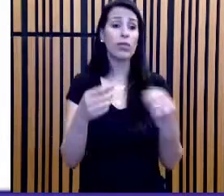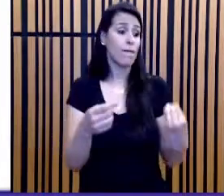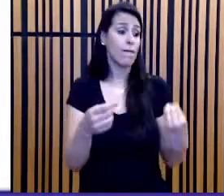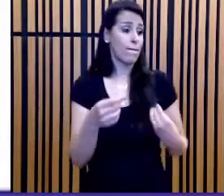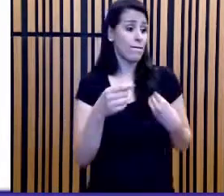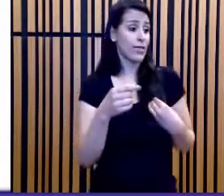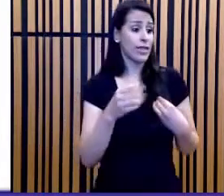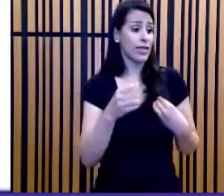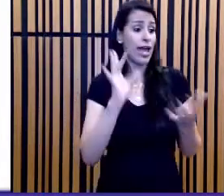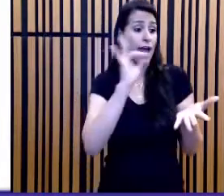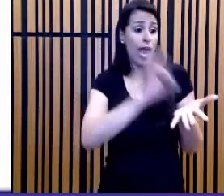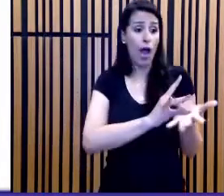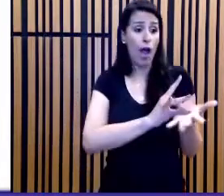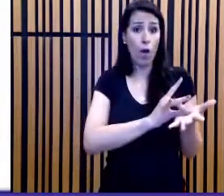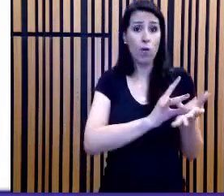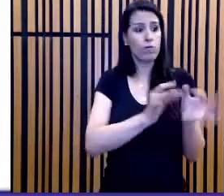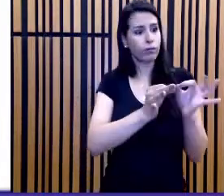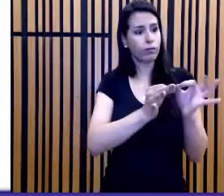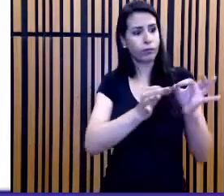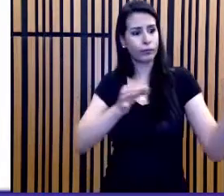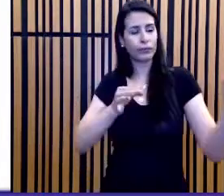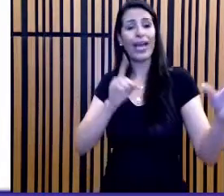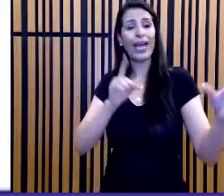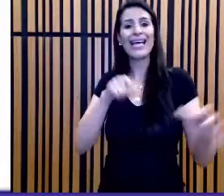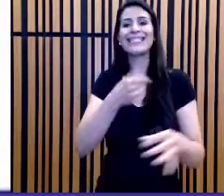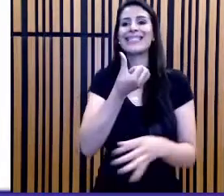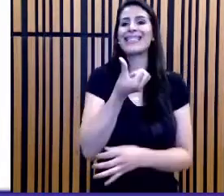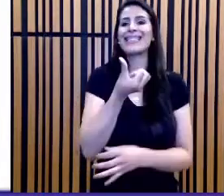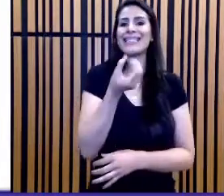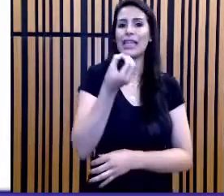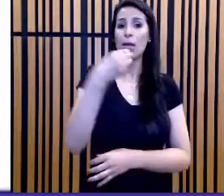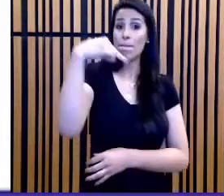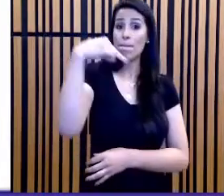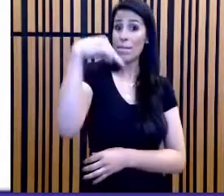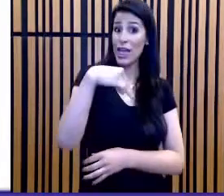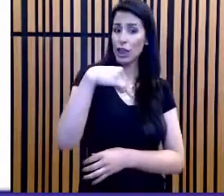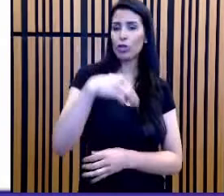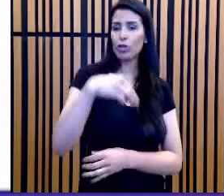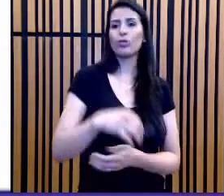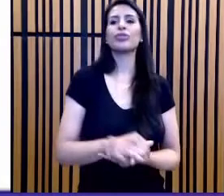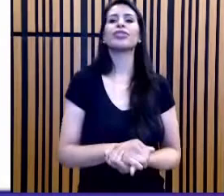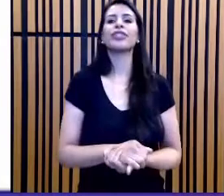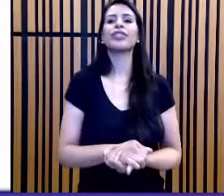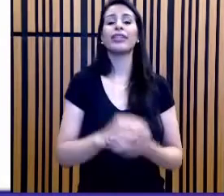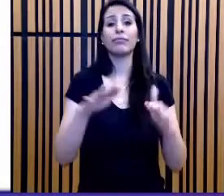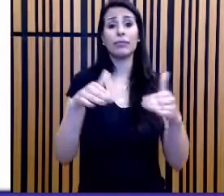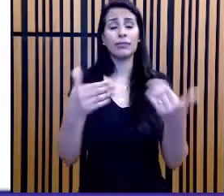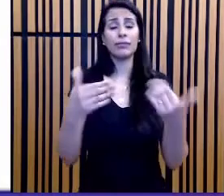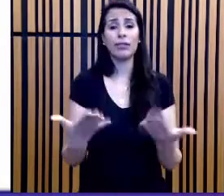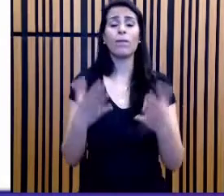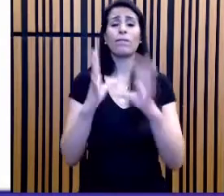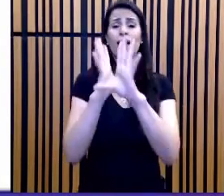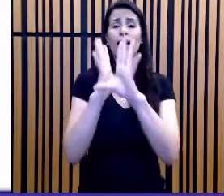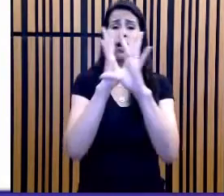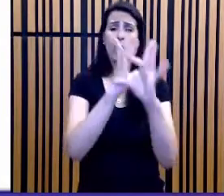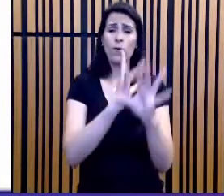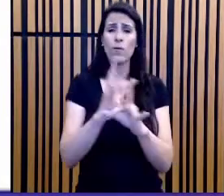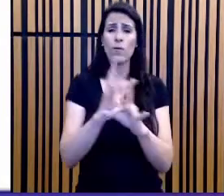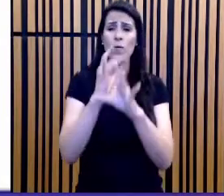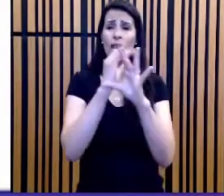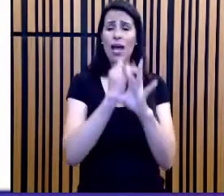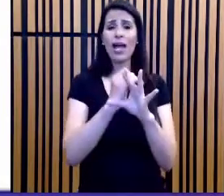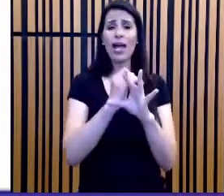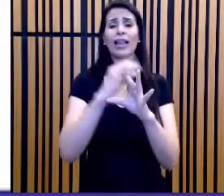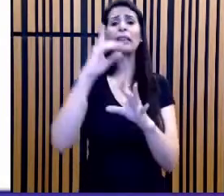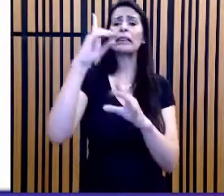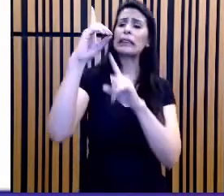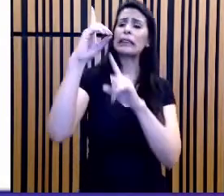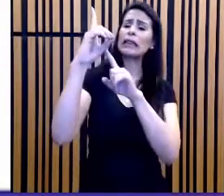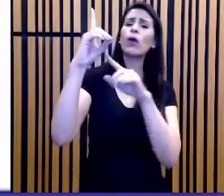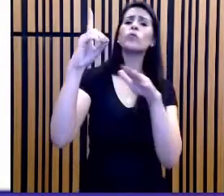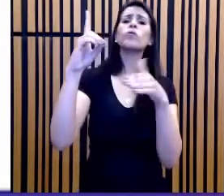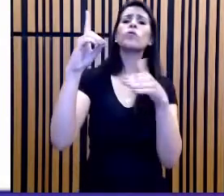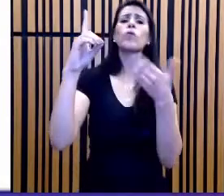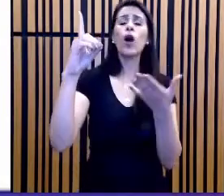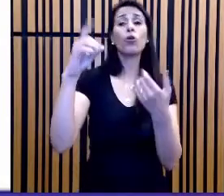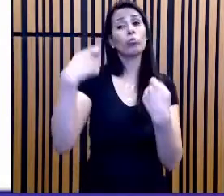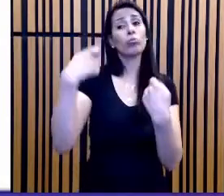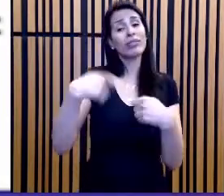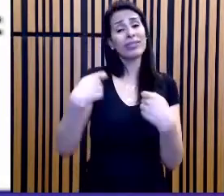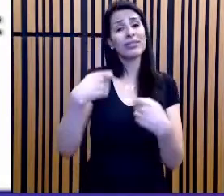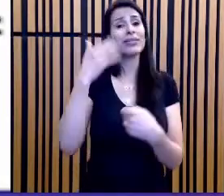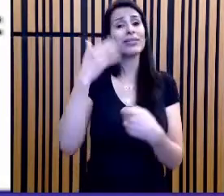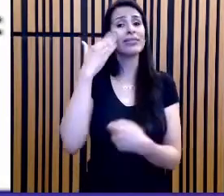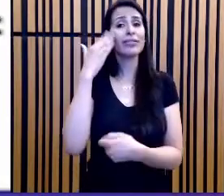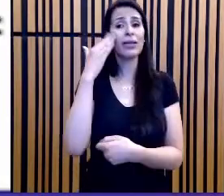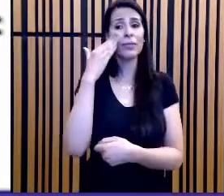A envergadura é 60 metros no mundo real. Observe que, para resolver essa equação, na variável D, basta você passar esses 60 metros